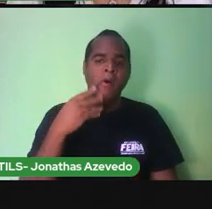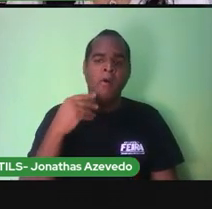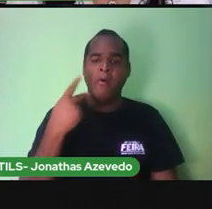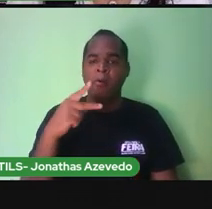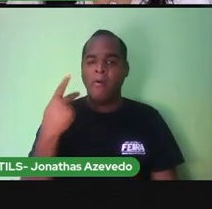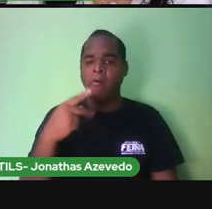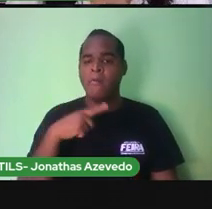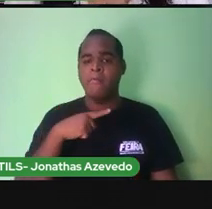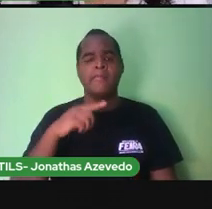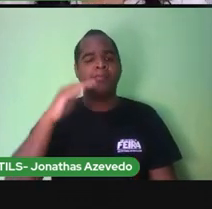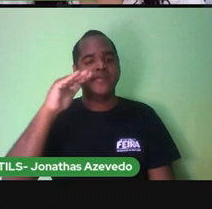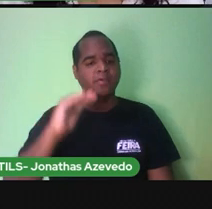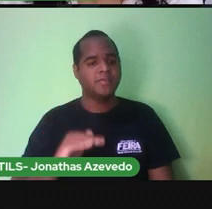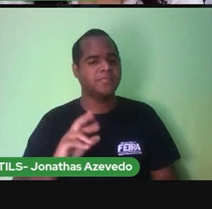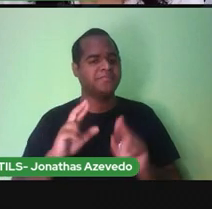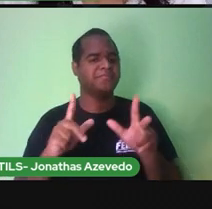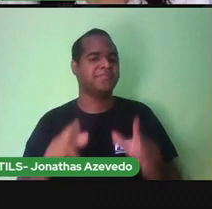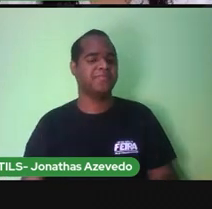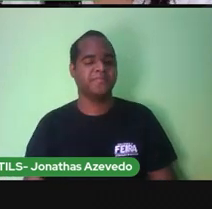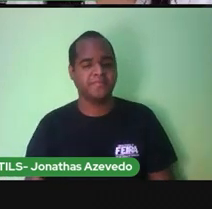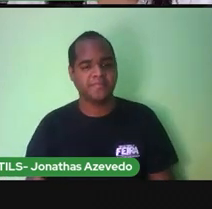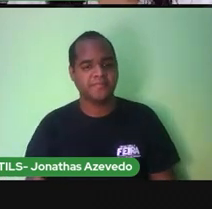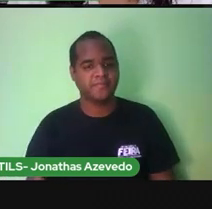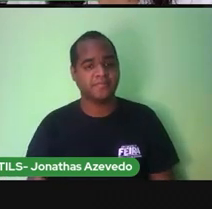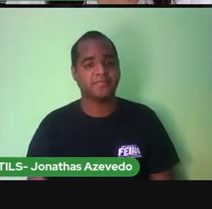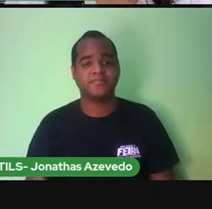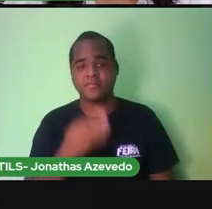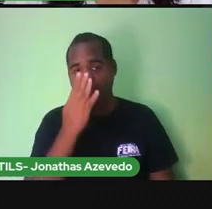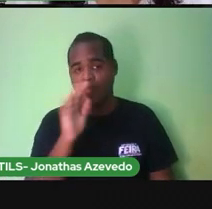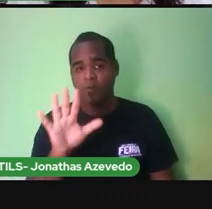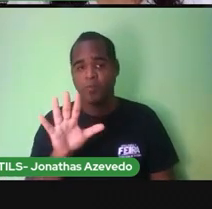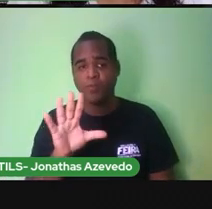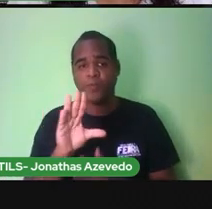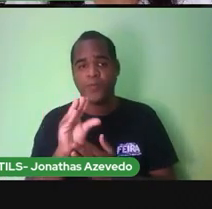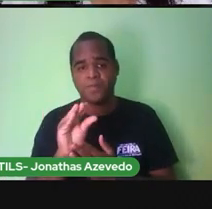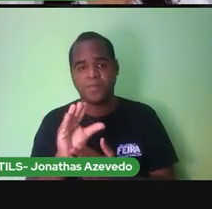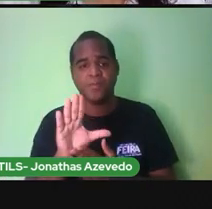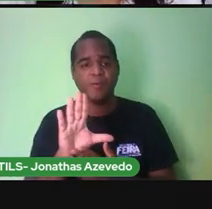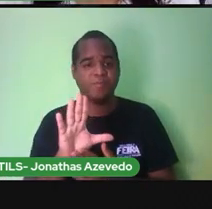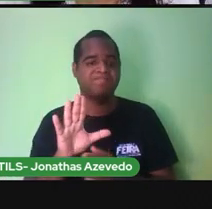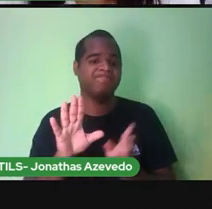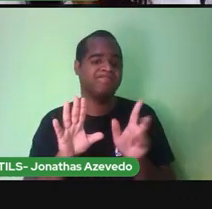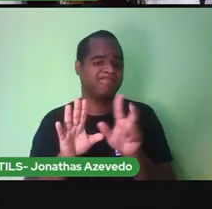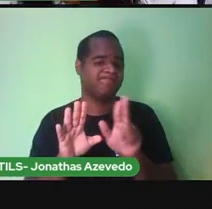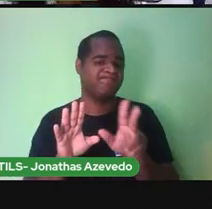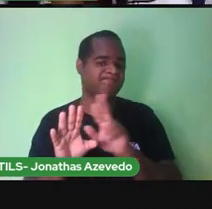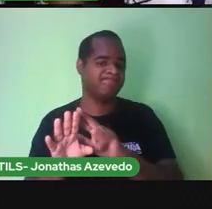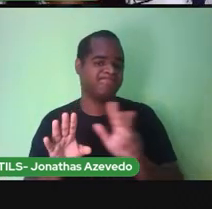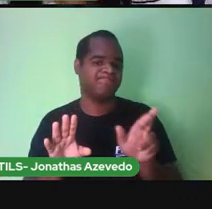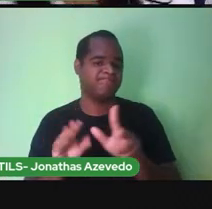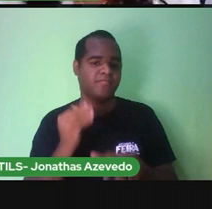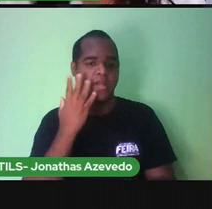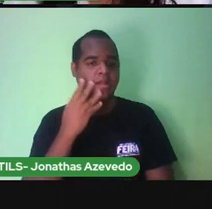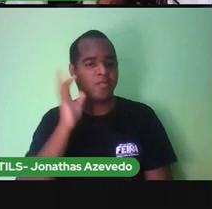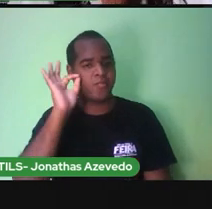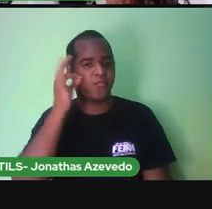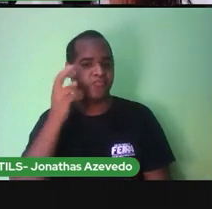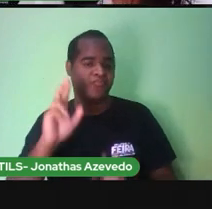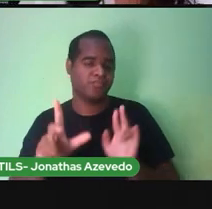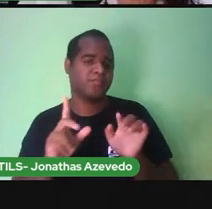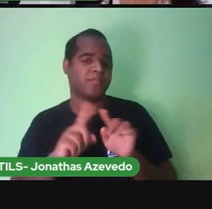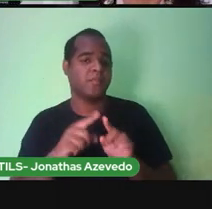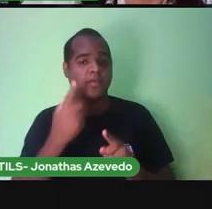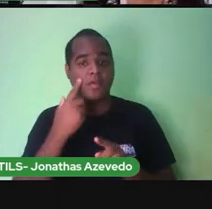que a mão Do adulto Por isso Que quando Jorge mediu Precisou De muito Mais